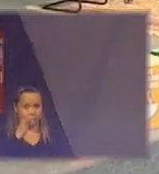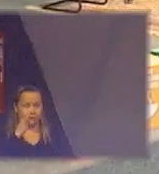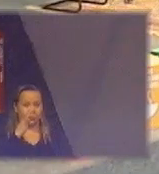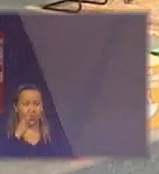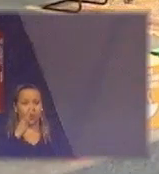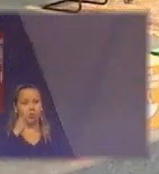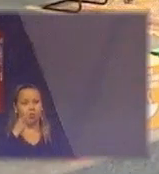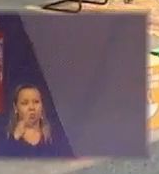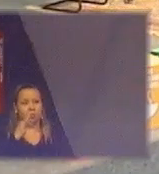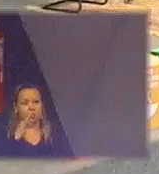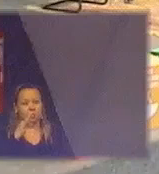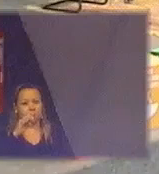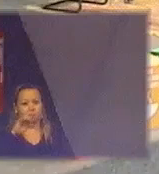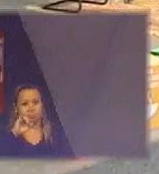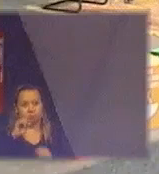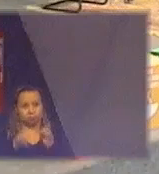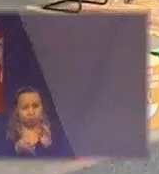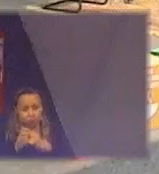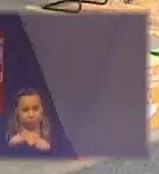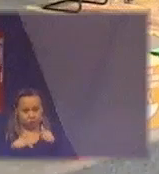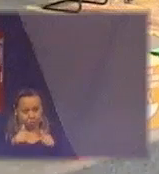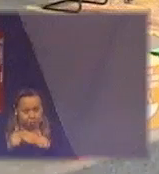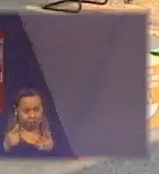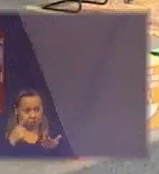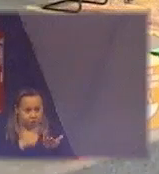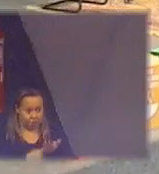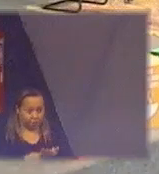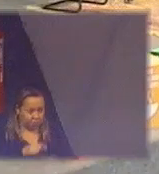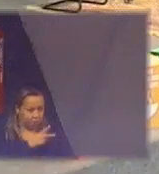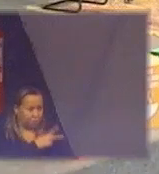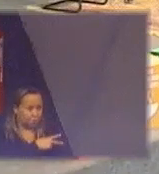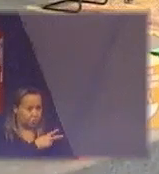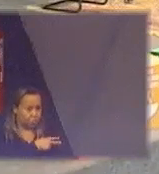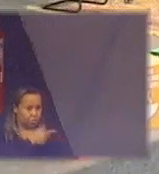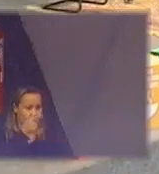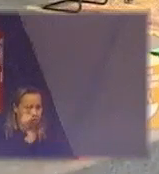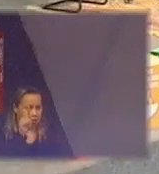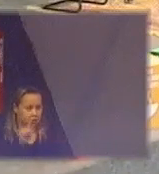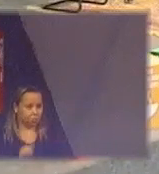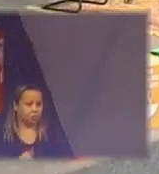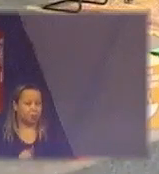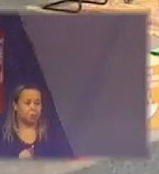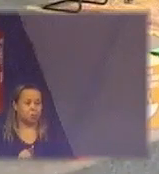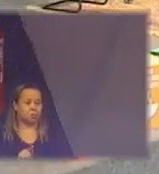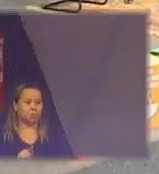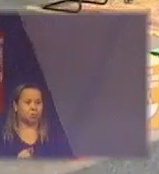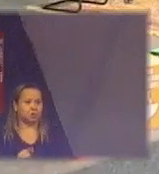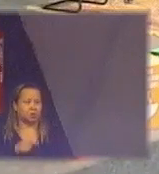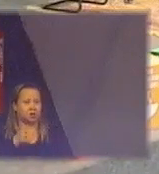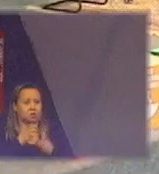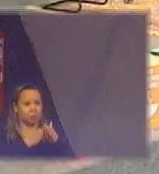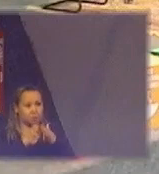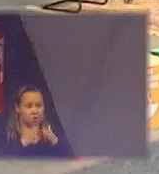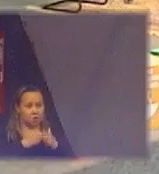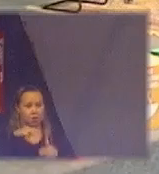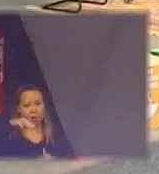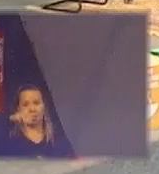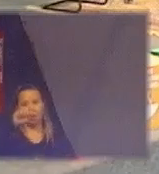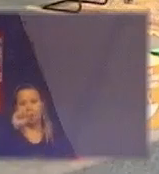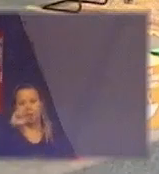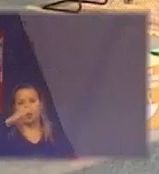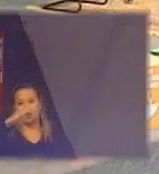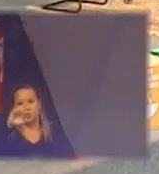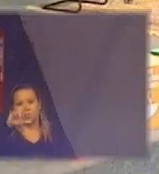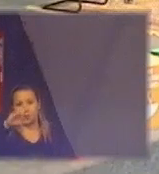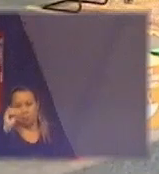16ª Região, nós convidamos o chefe do setor de gestão socioambiental daquele órgão, Marcelo Henrique Bandeira Costa